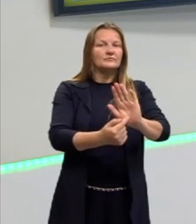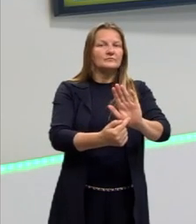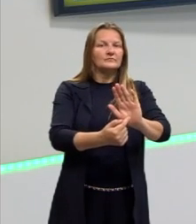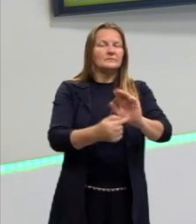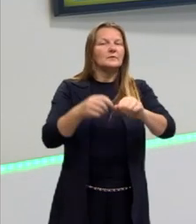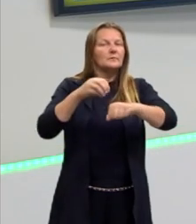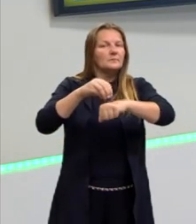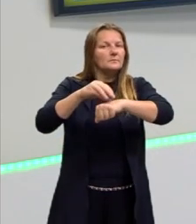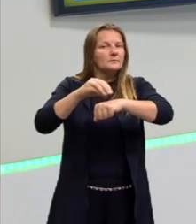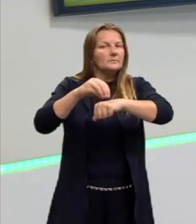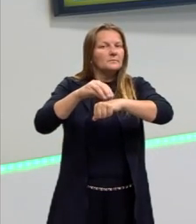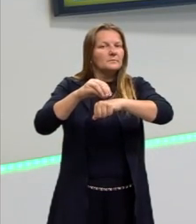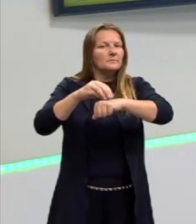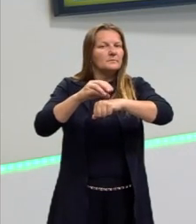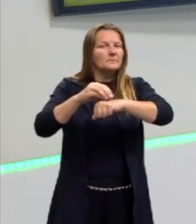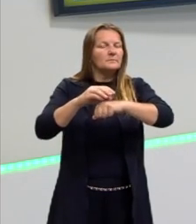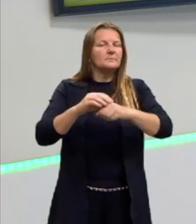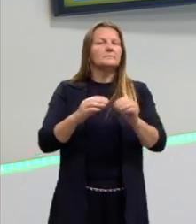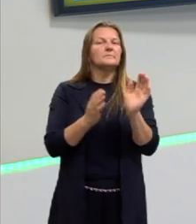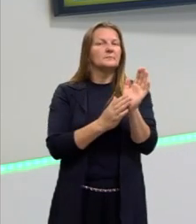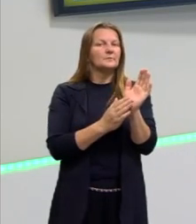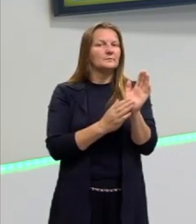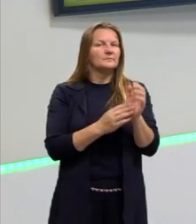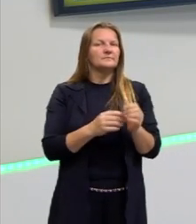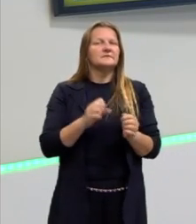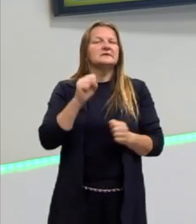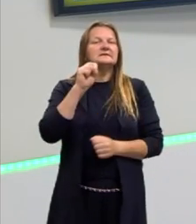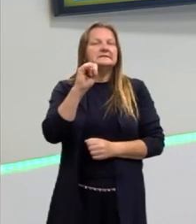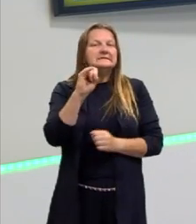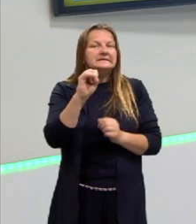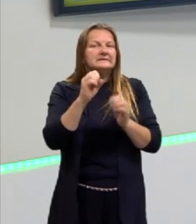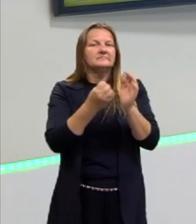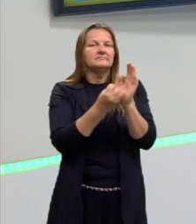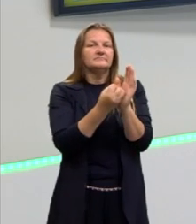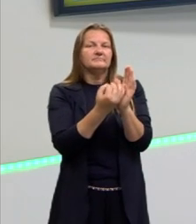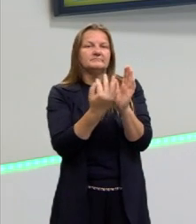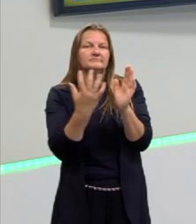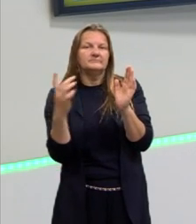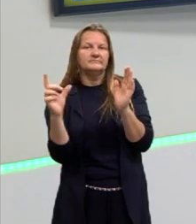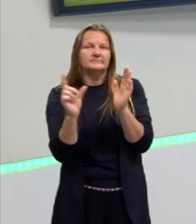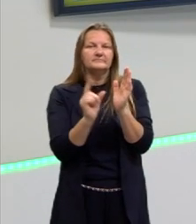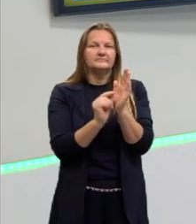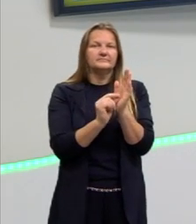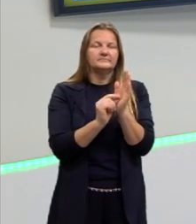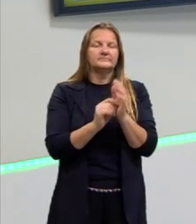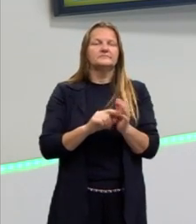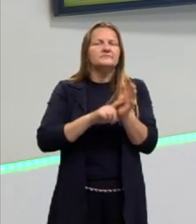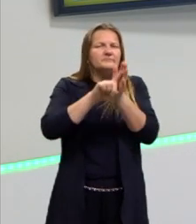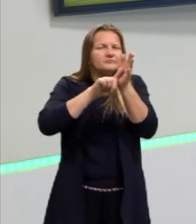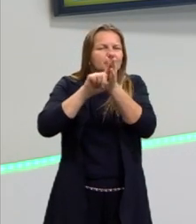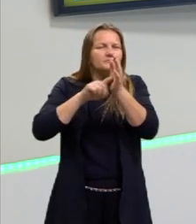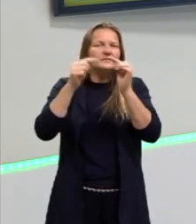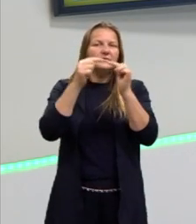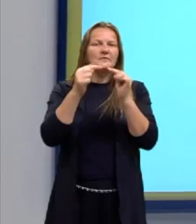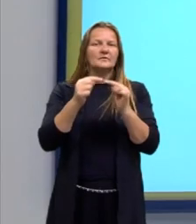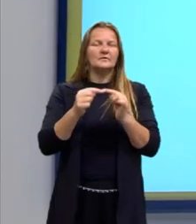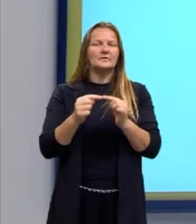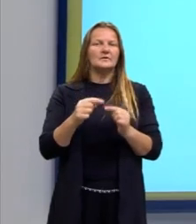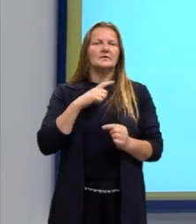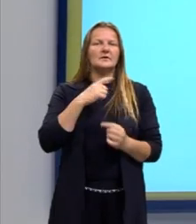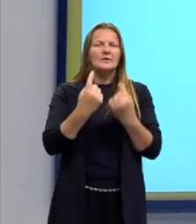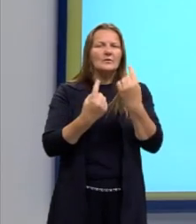sugestão. Quando for uma análise combinatória, nós vimos que tem ali algumas combinações,